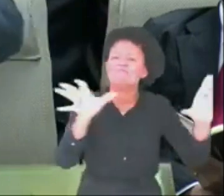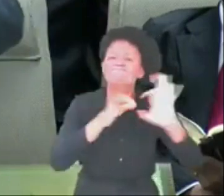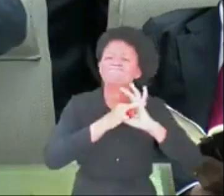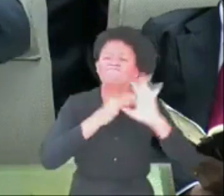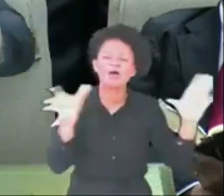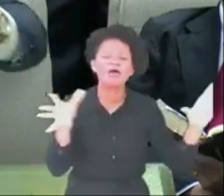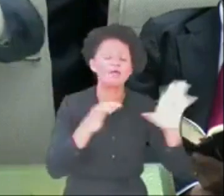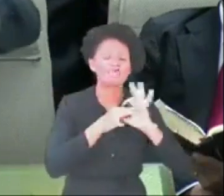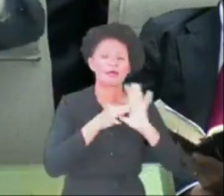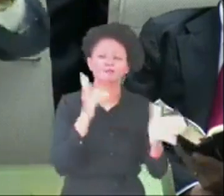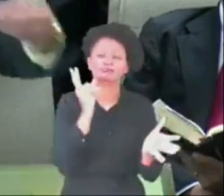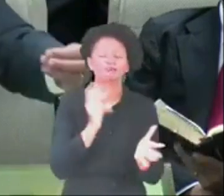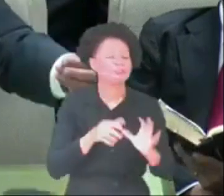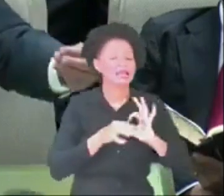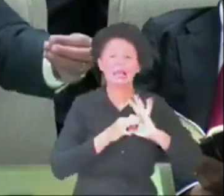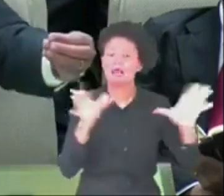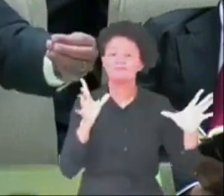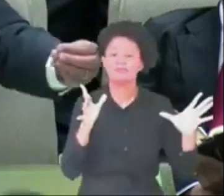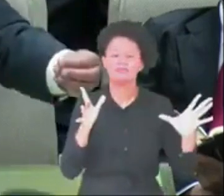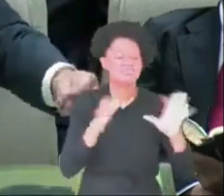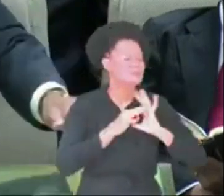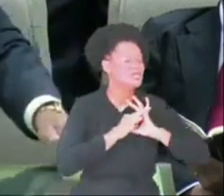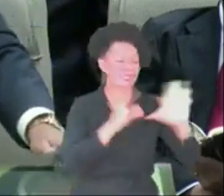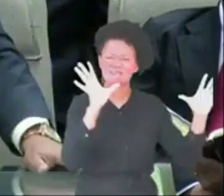era sem limites.